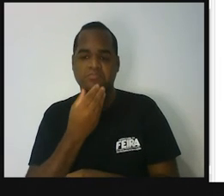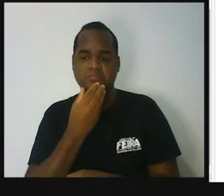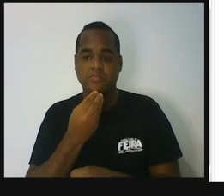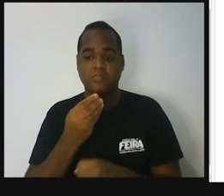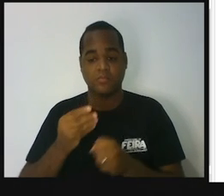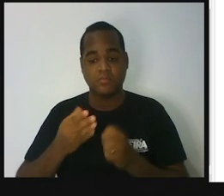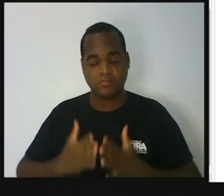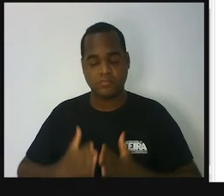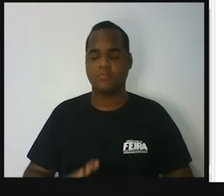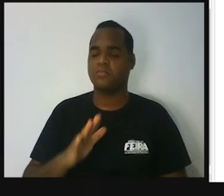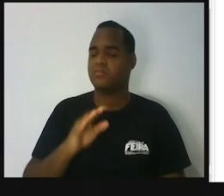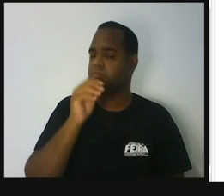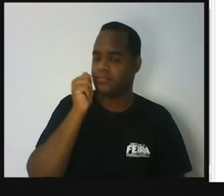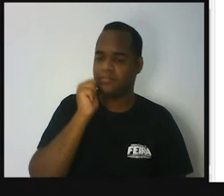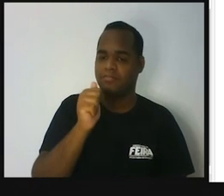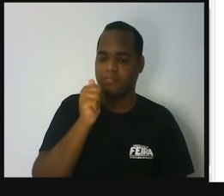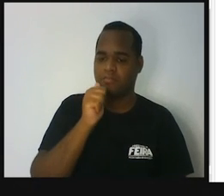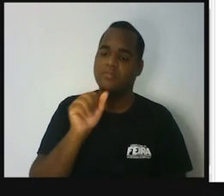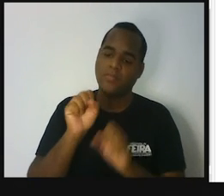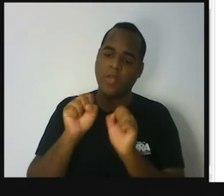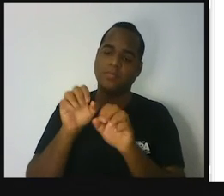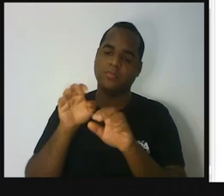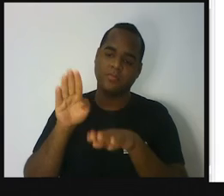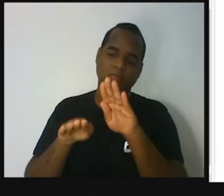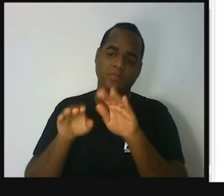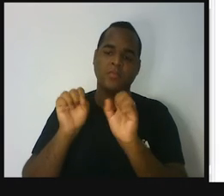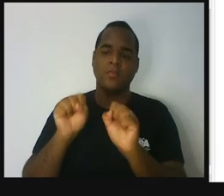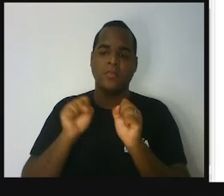menina. Uma possibilidade. Certo?